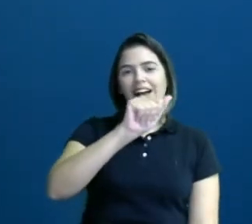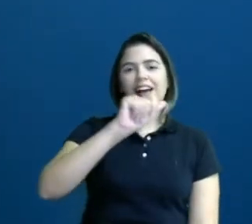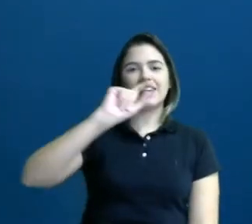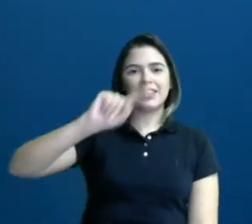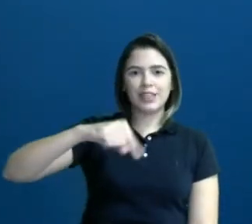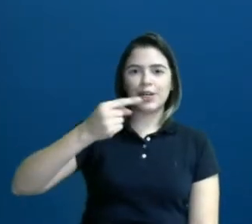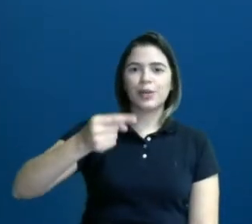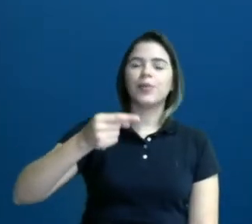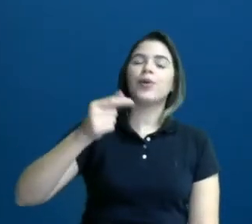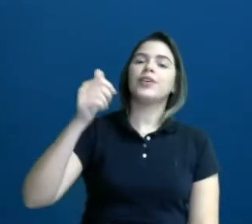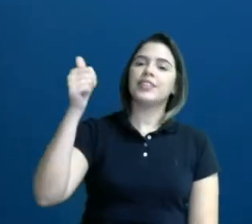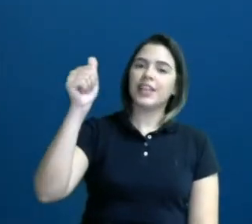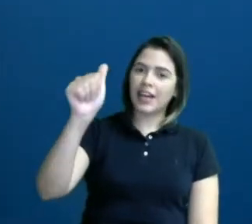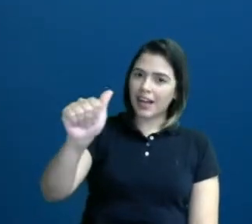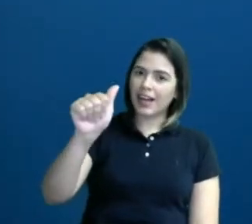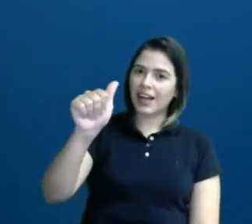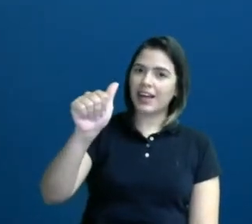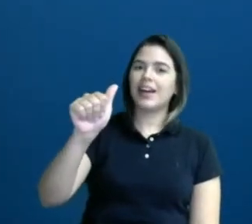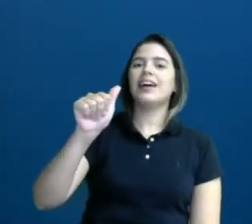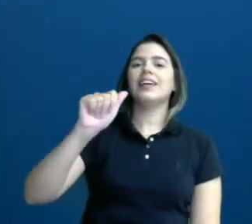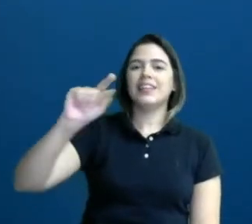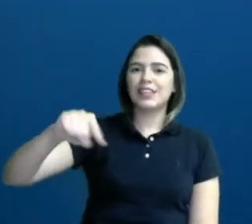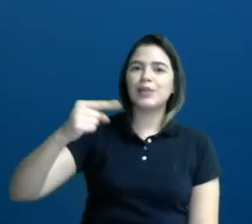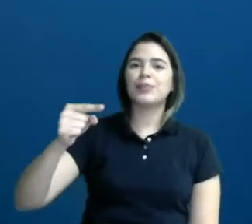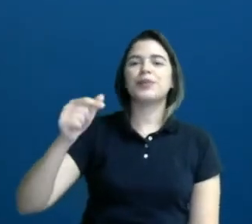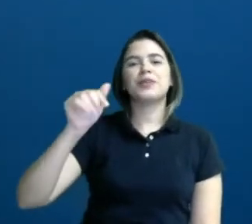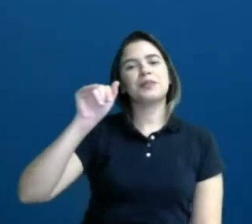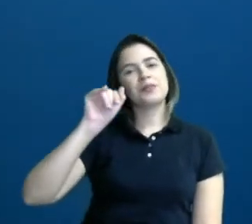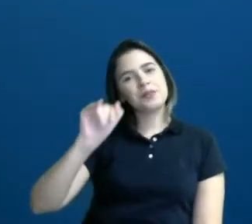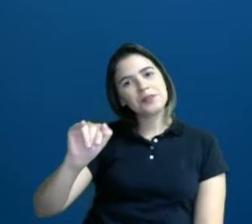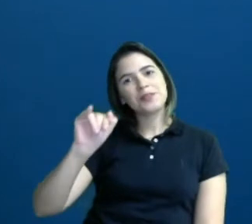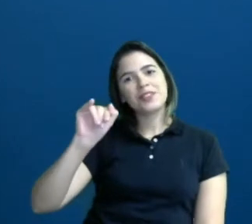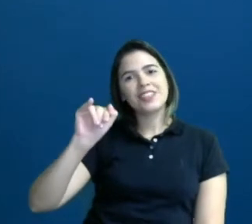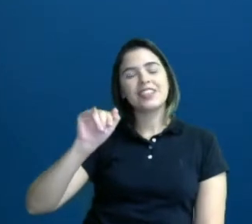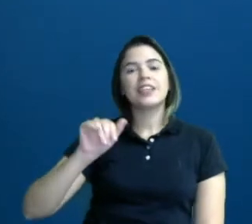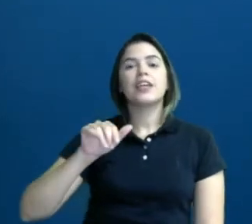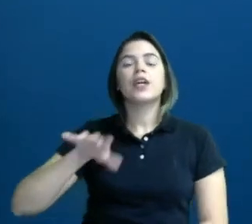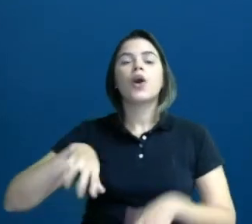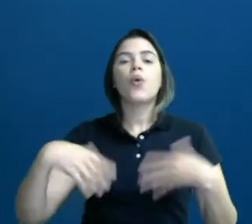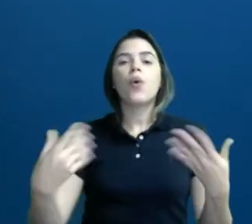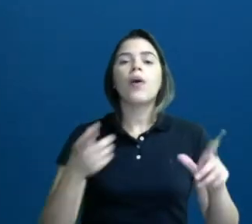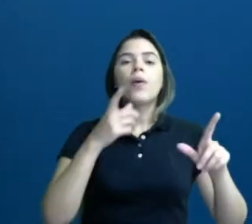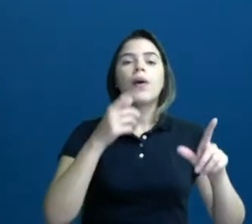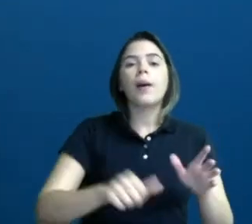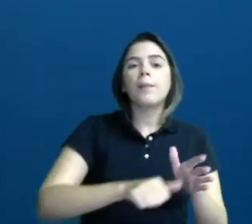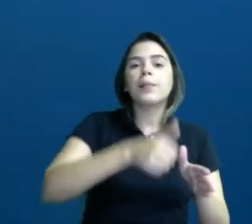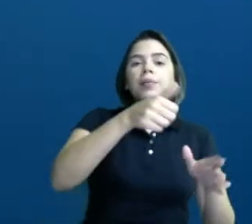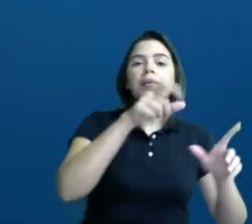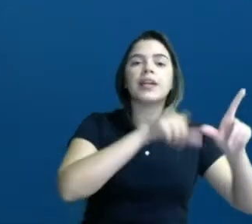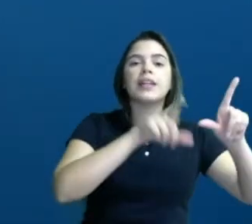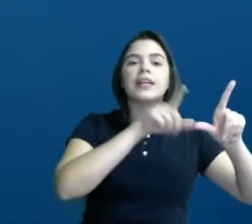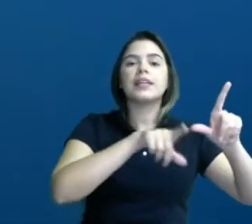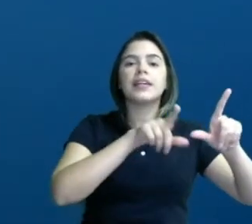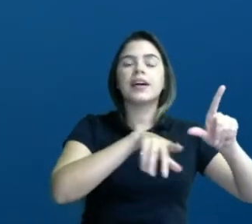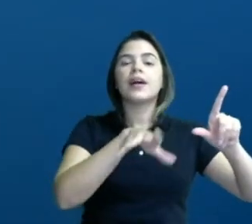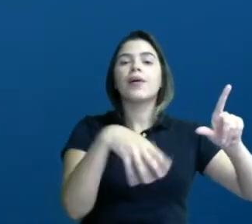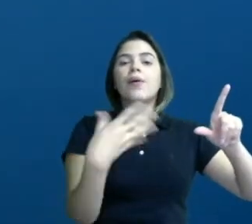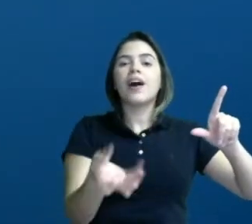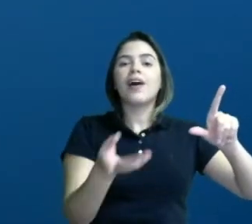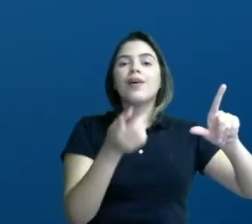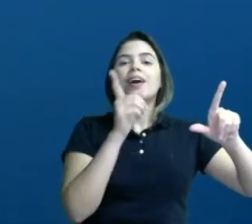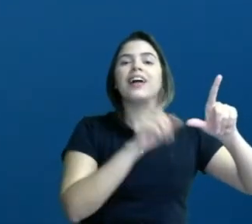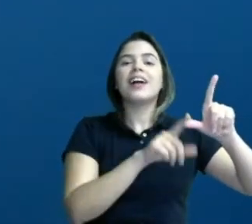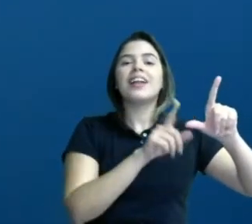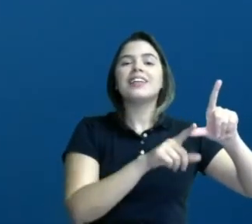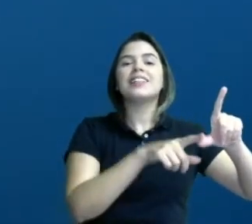depois novamente o A e depois o I. E qual é a primeira letrinha da palavra papai? É a